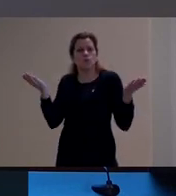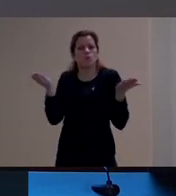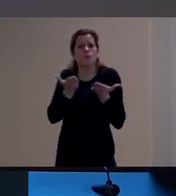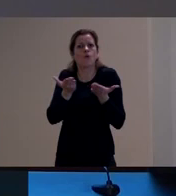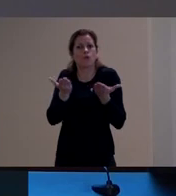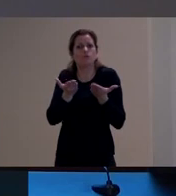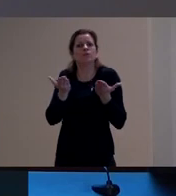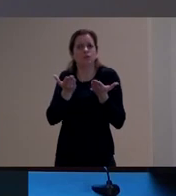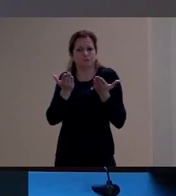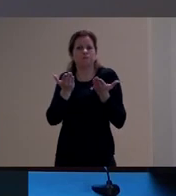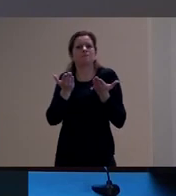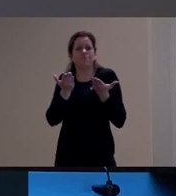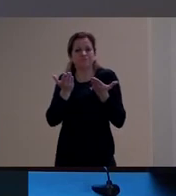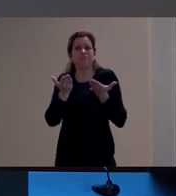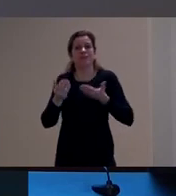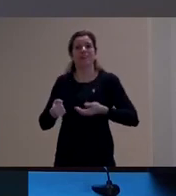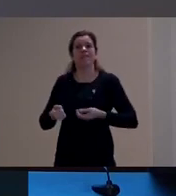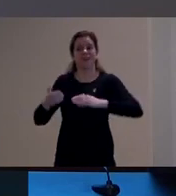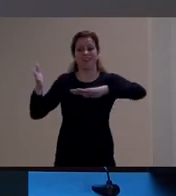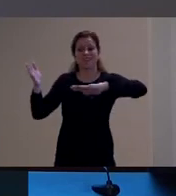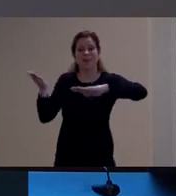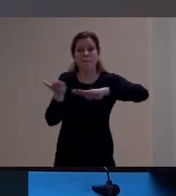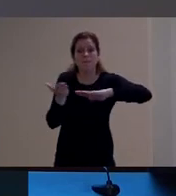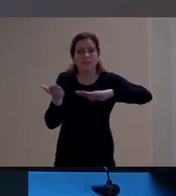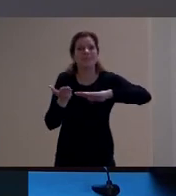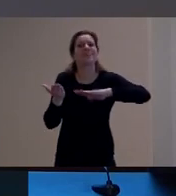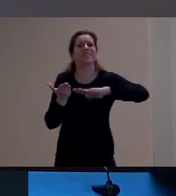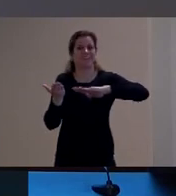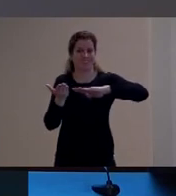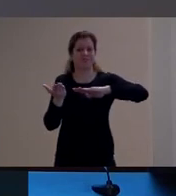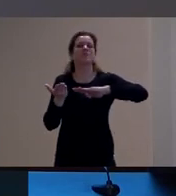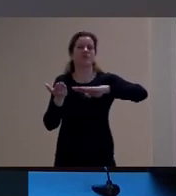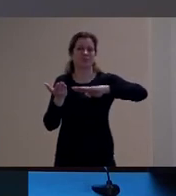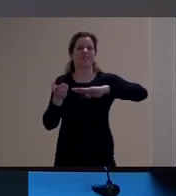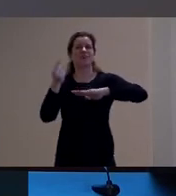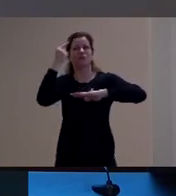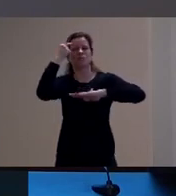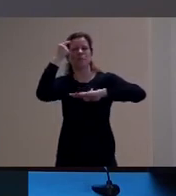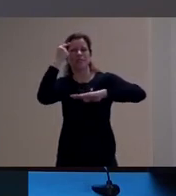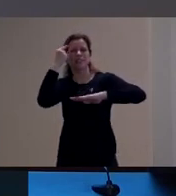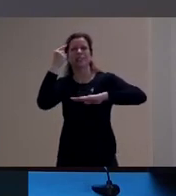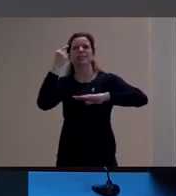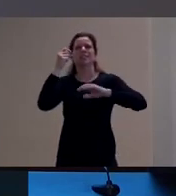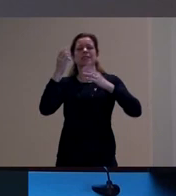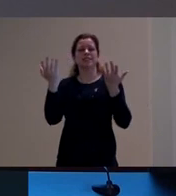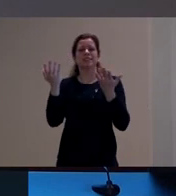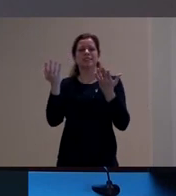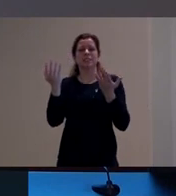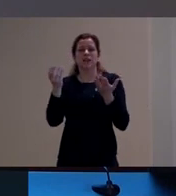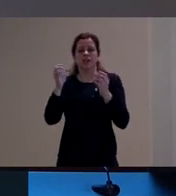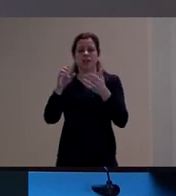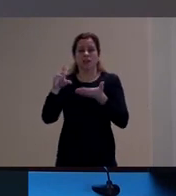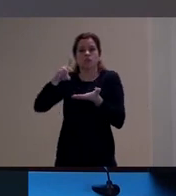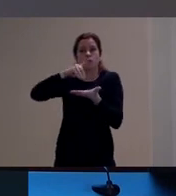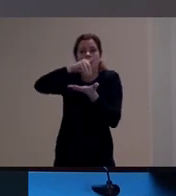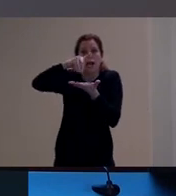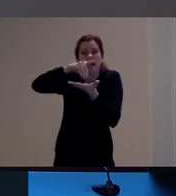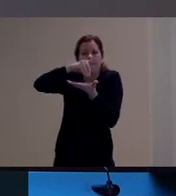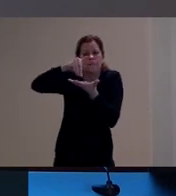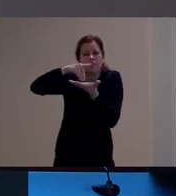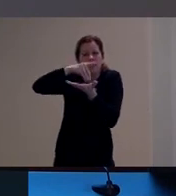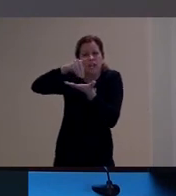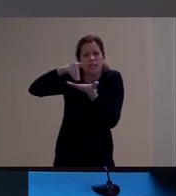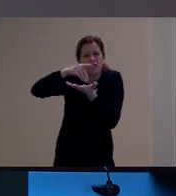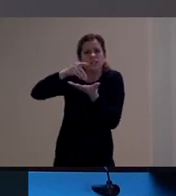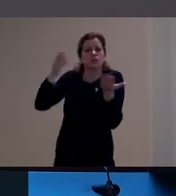principalmente porque, como ele faz uma crítica ao sistema capitalista, ele percebe que as crianças estão um